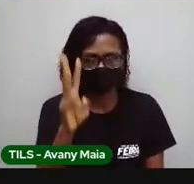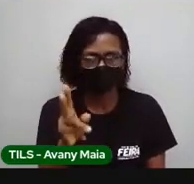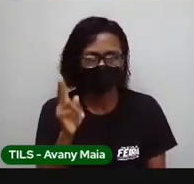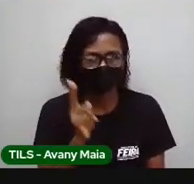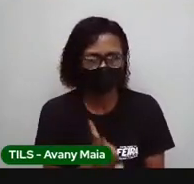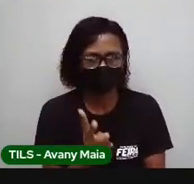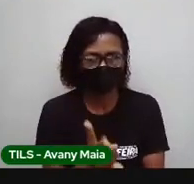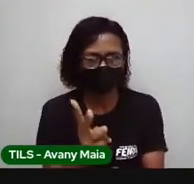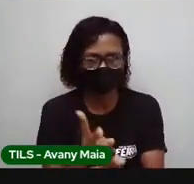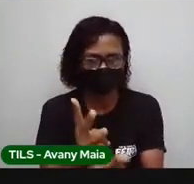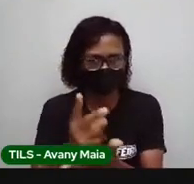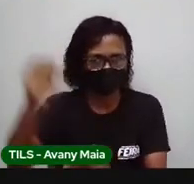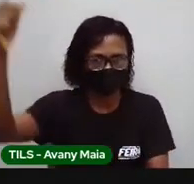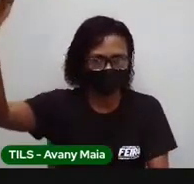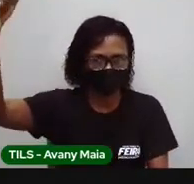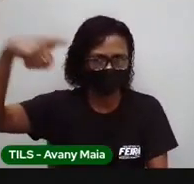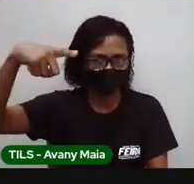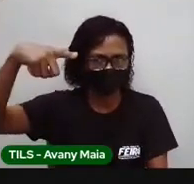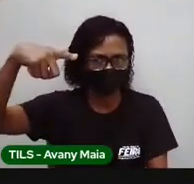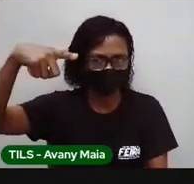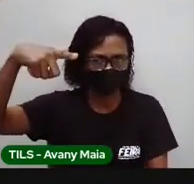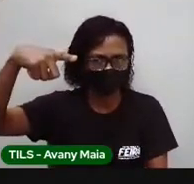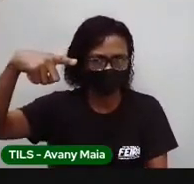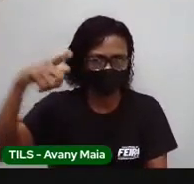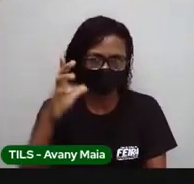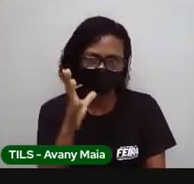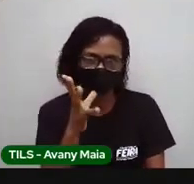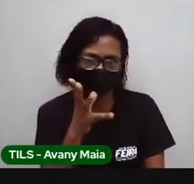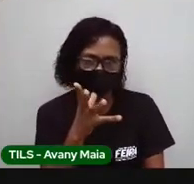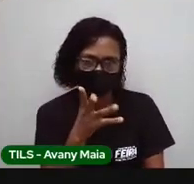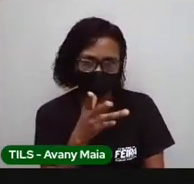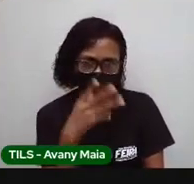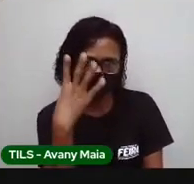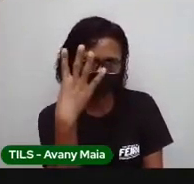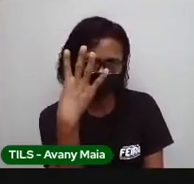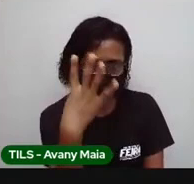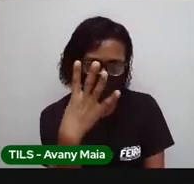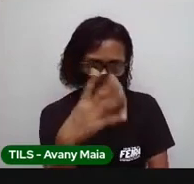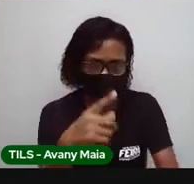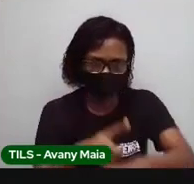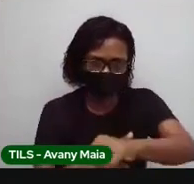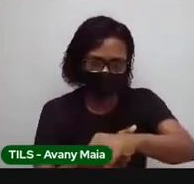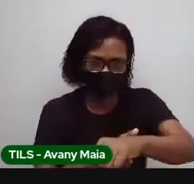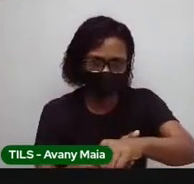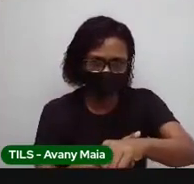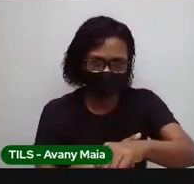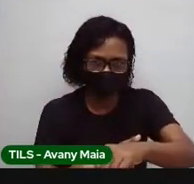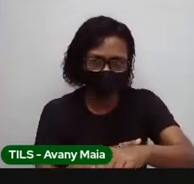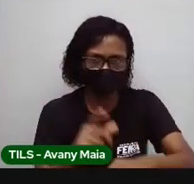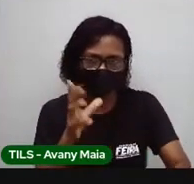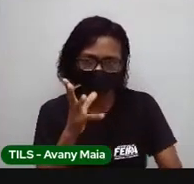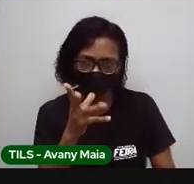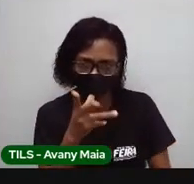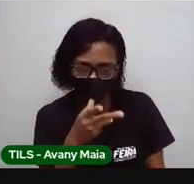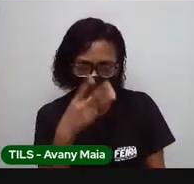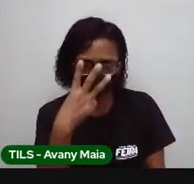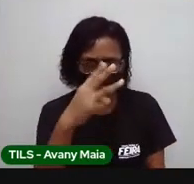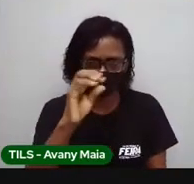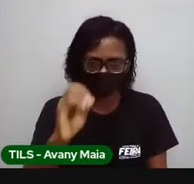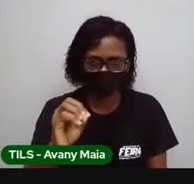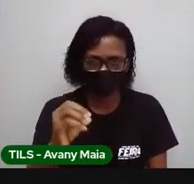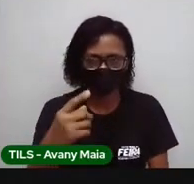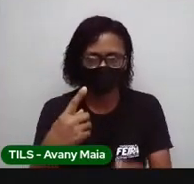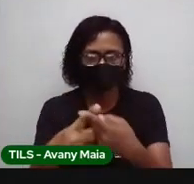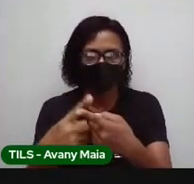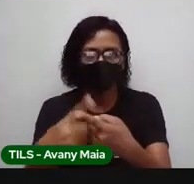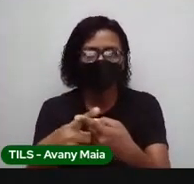4 horas por dia durante 30 dias. Isso aqui tem a ver com aquele conteúdo de uma aula anterior, que